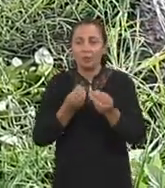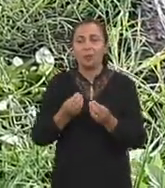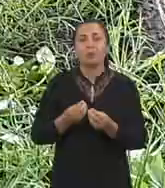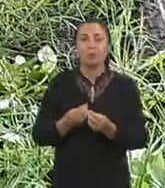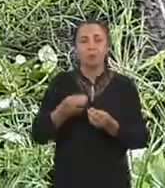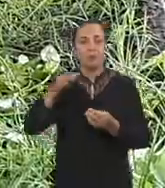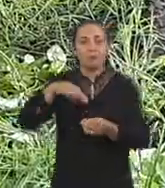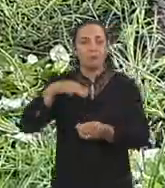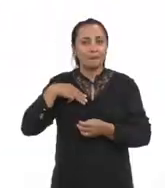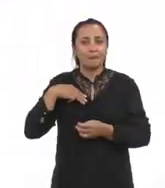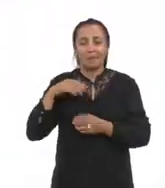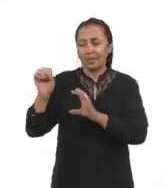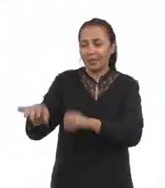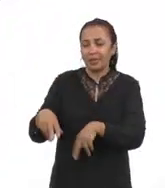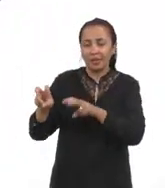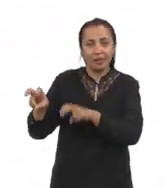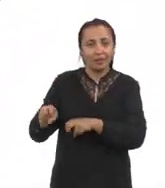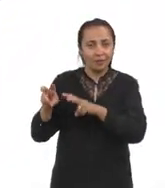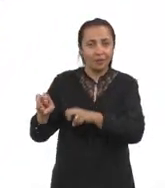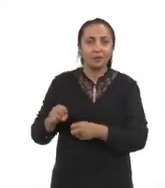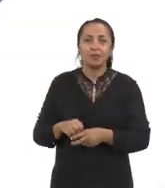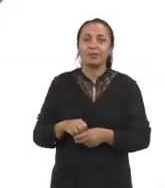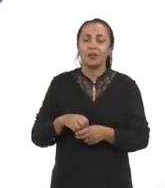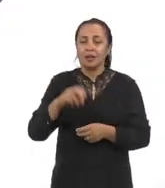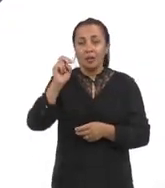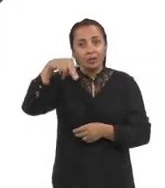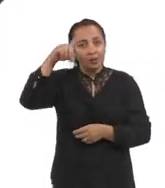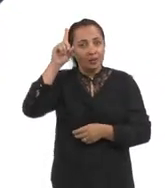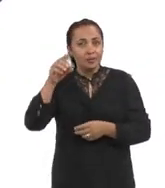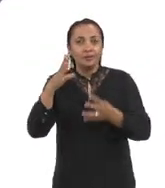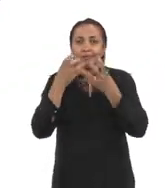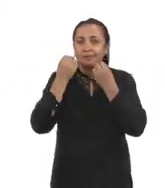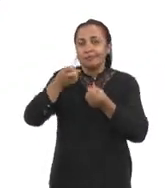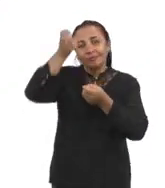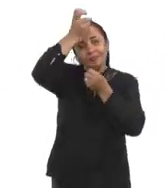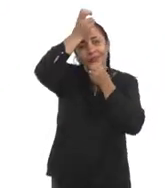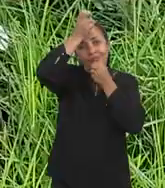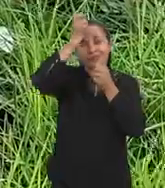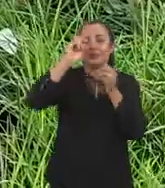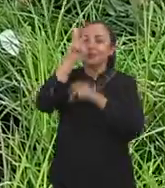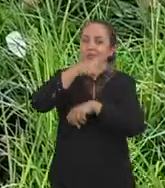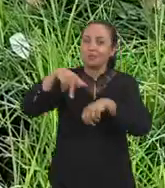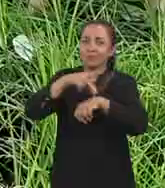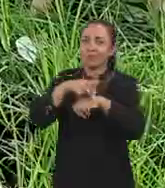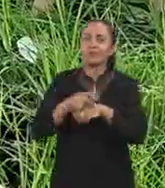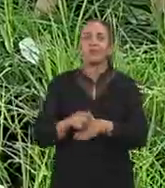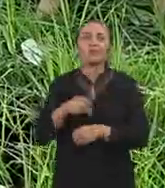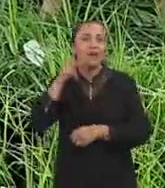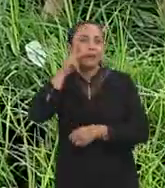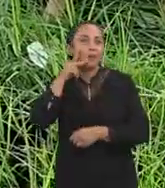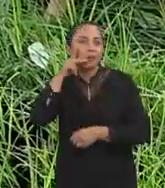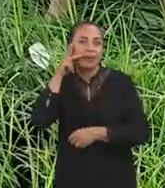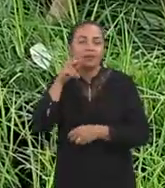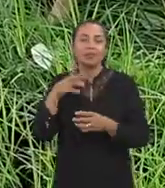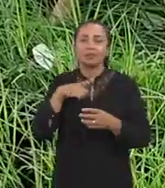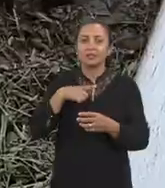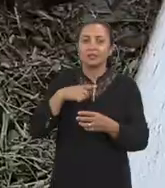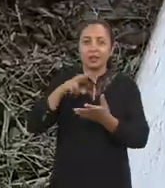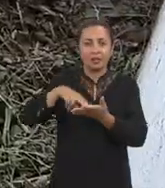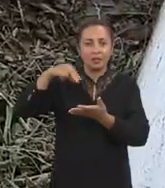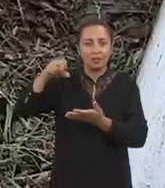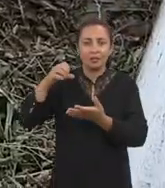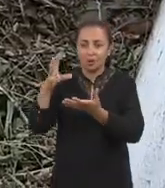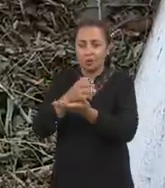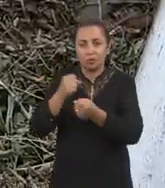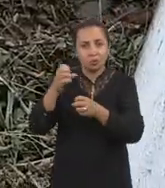o Nordeste é a região responsável por 90% da criação caprina do país. A Paraíba, no último levantamento feito pelo